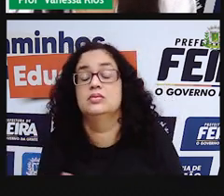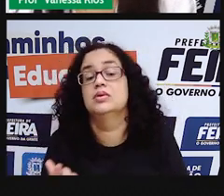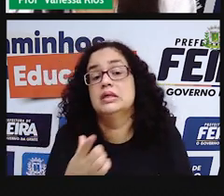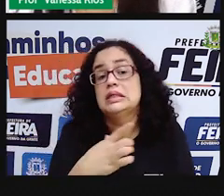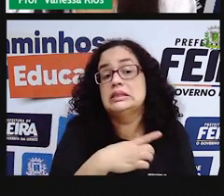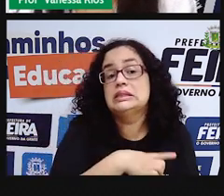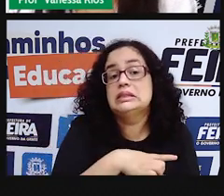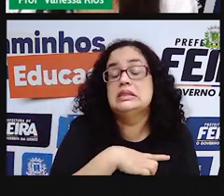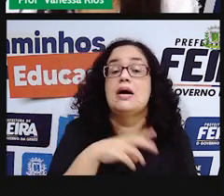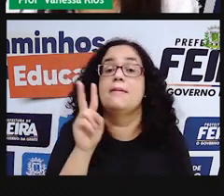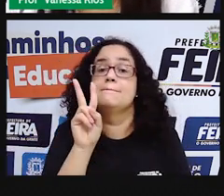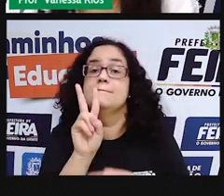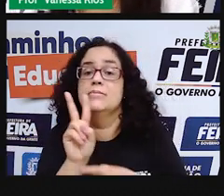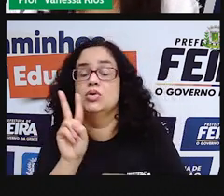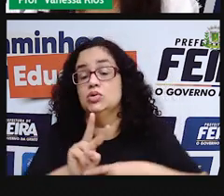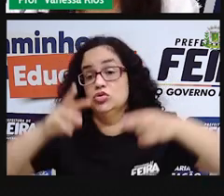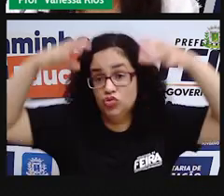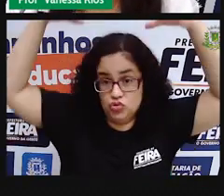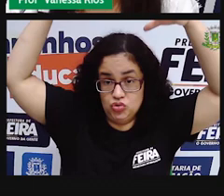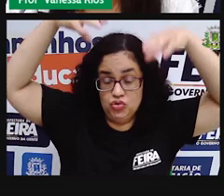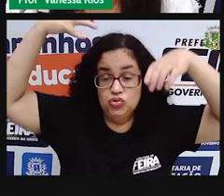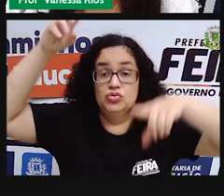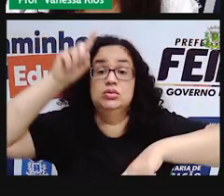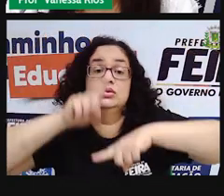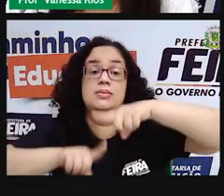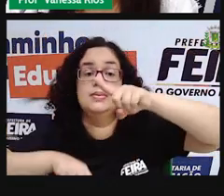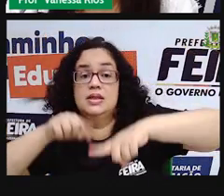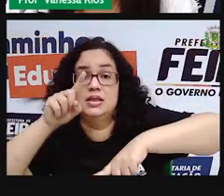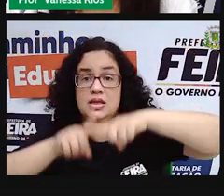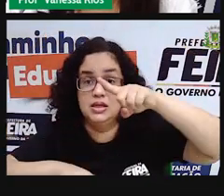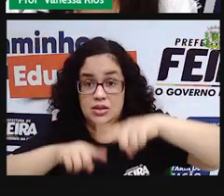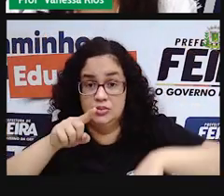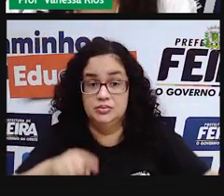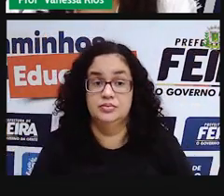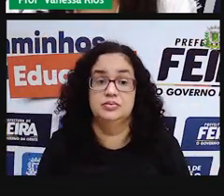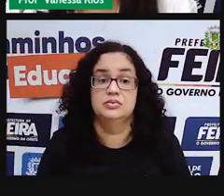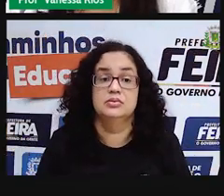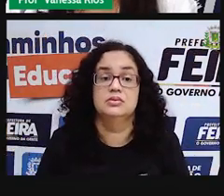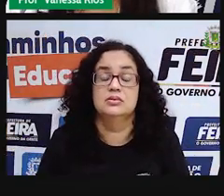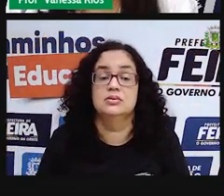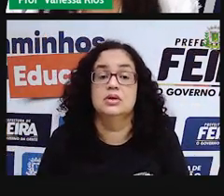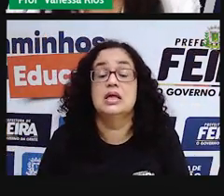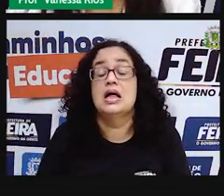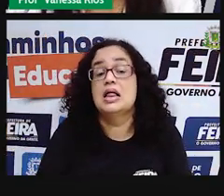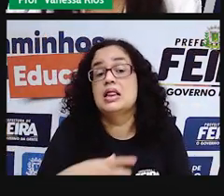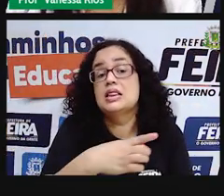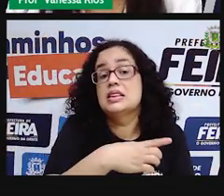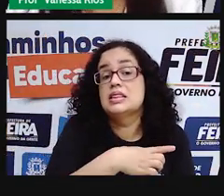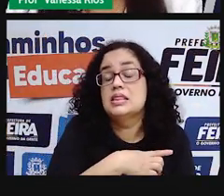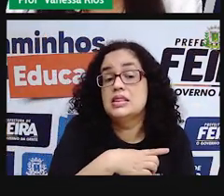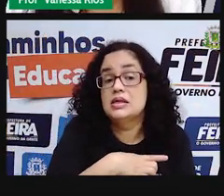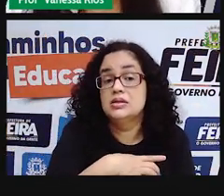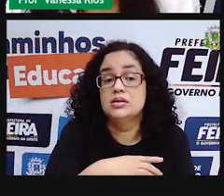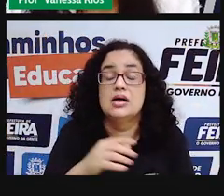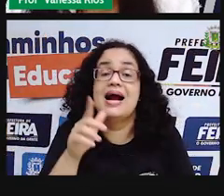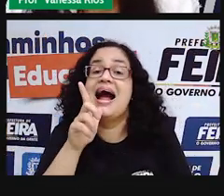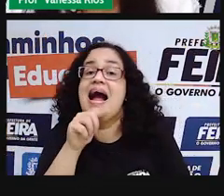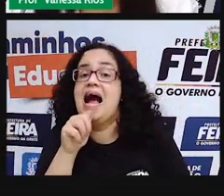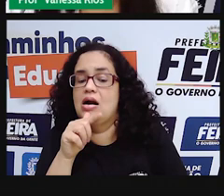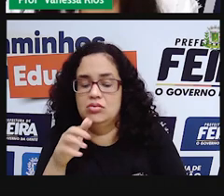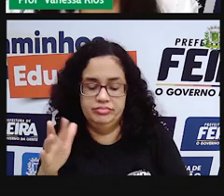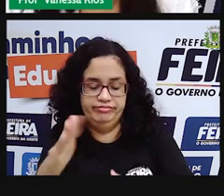proteja da chuva usando esses materiais, eles teriam que não permitir que a água